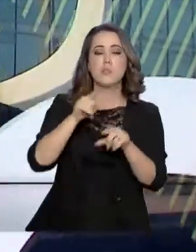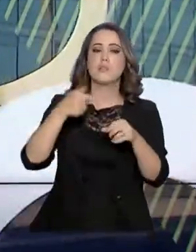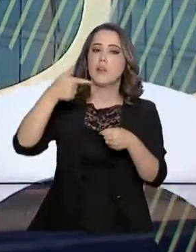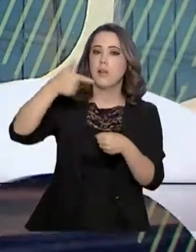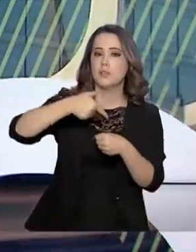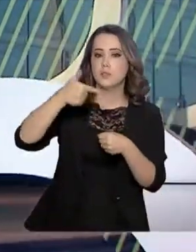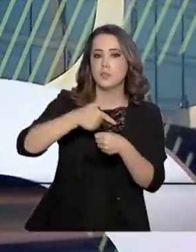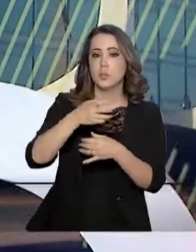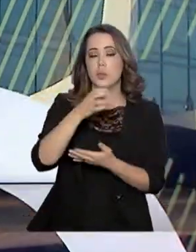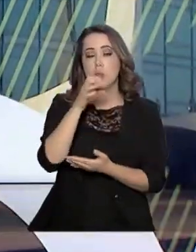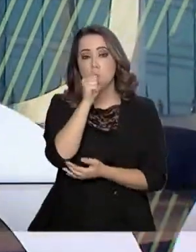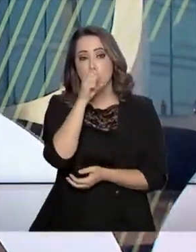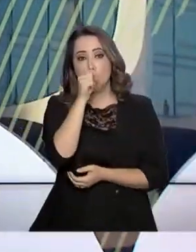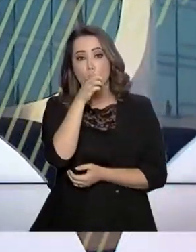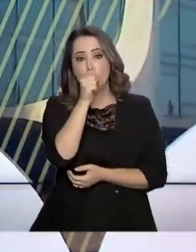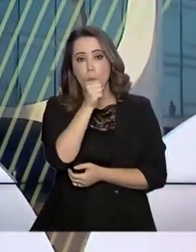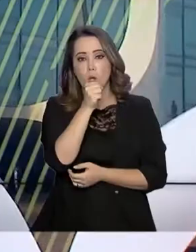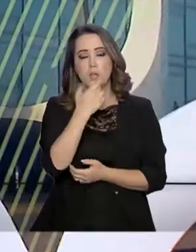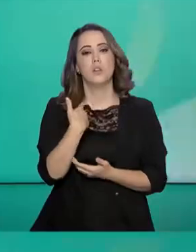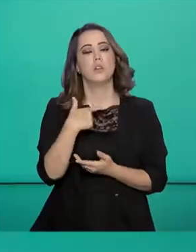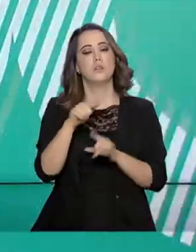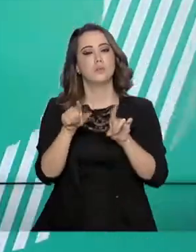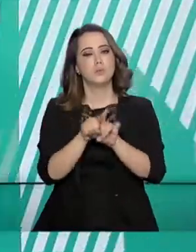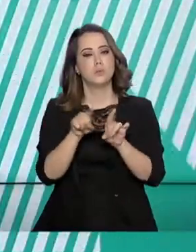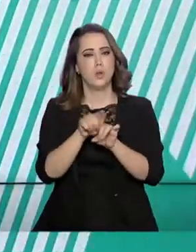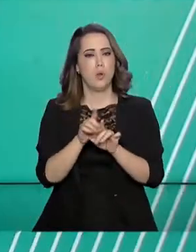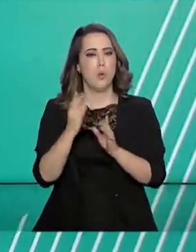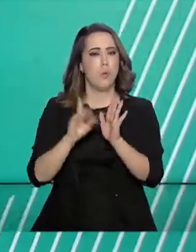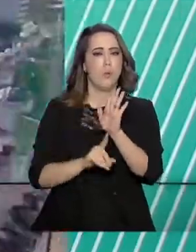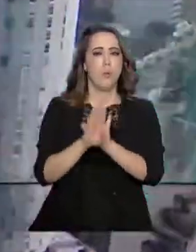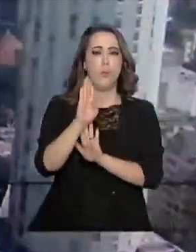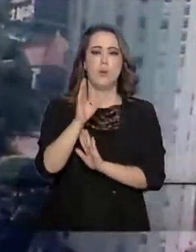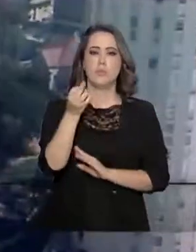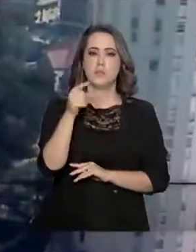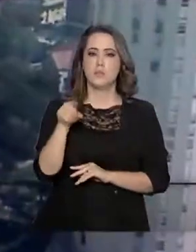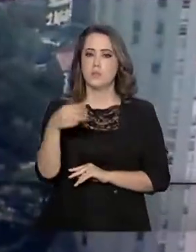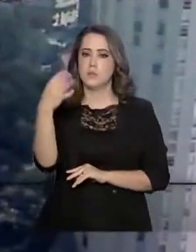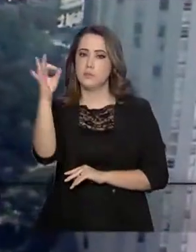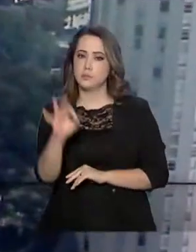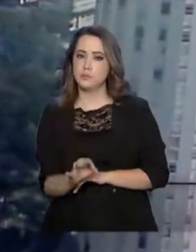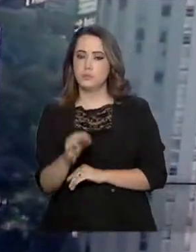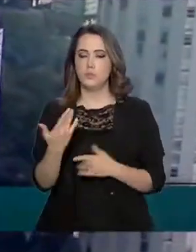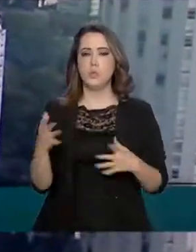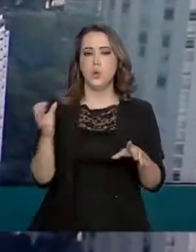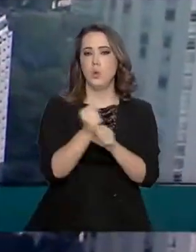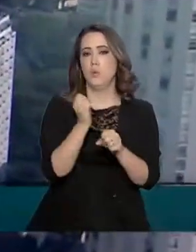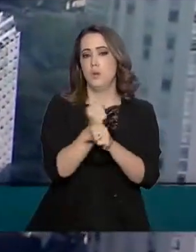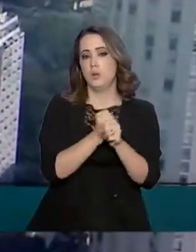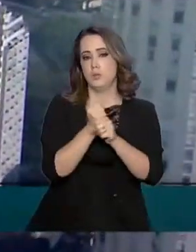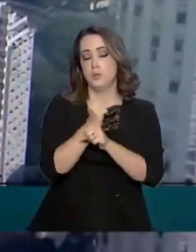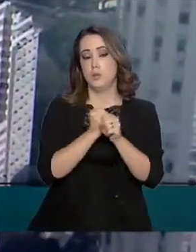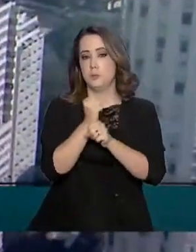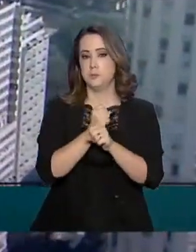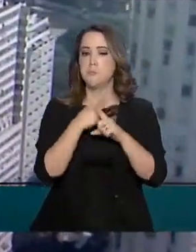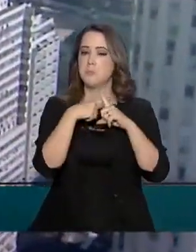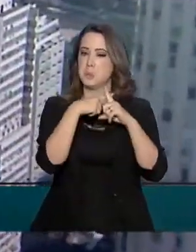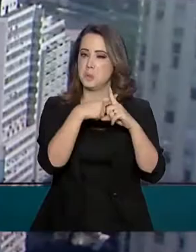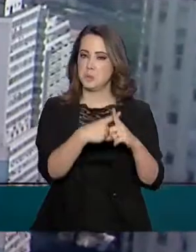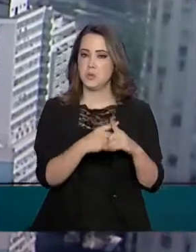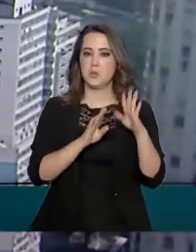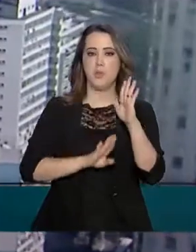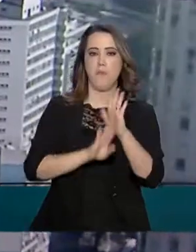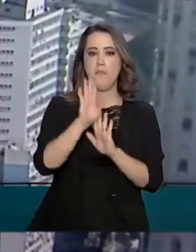e suco de laranja não congelado, com alta de 6,3%. No acumulado do ano, o saldo positivo